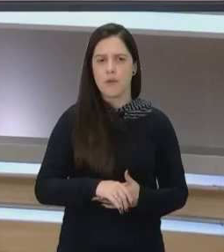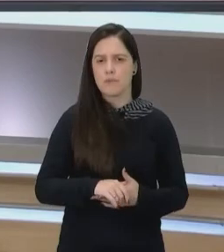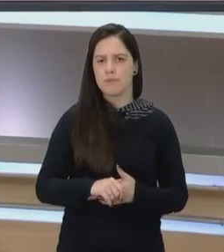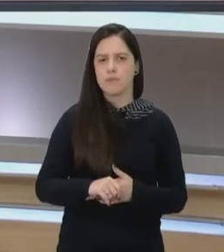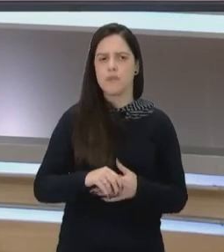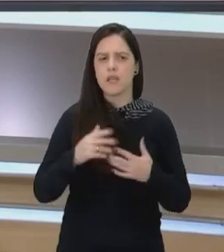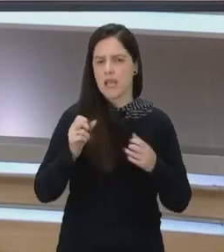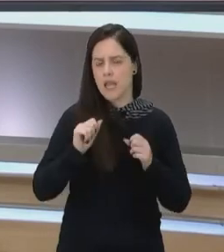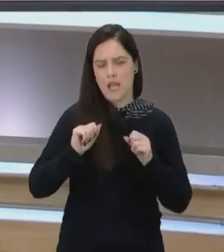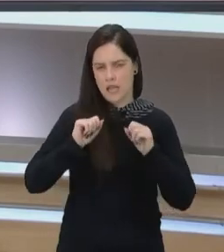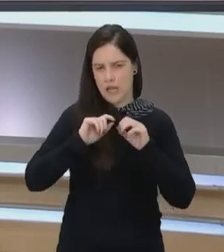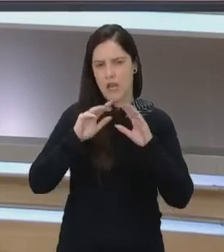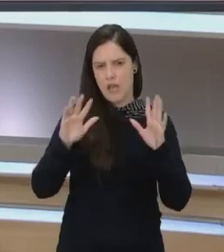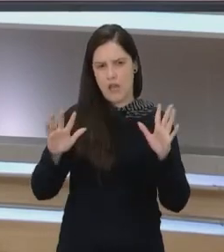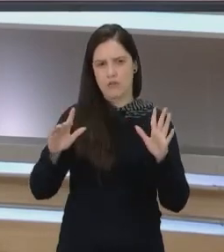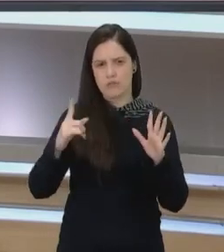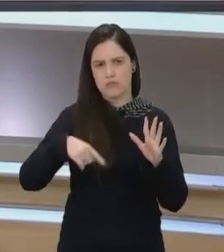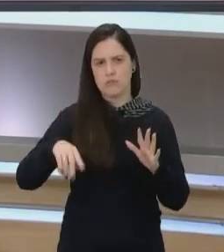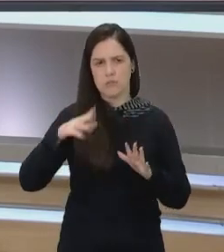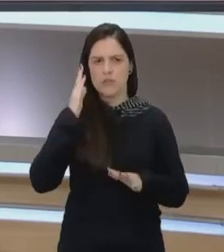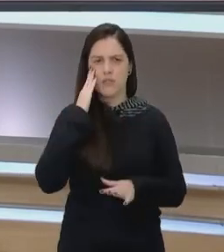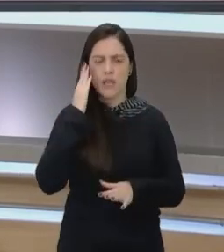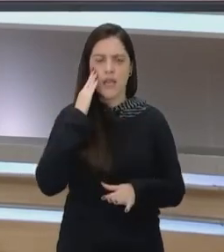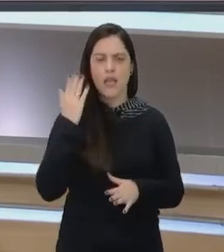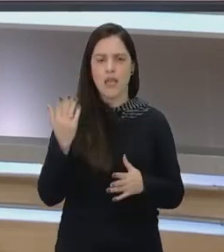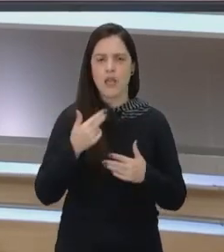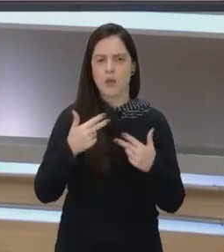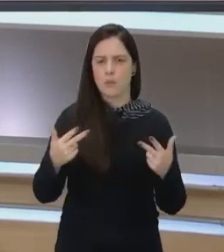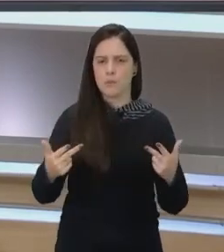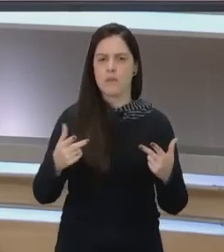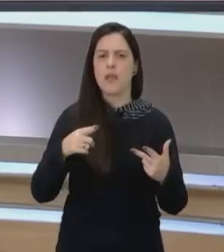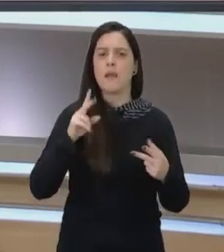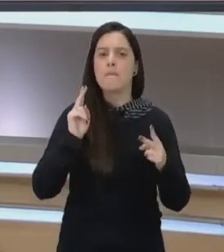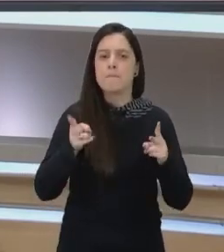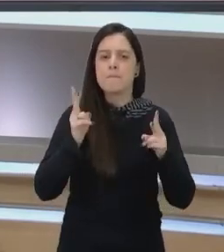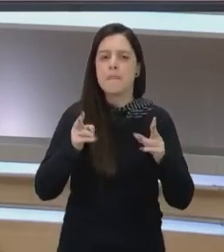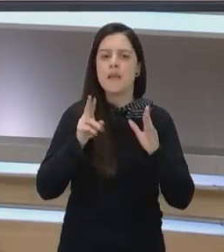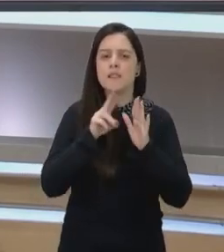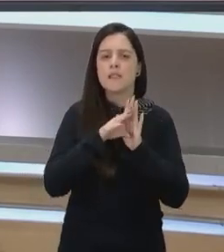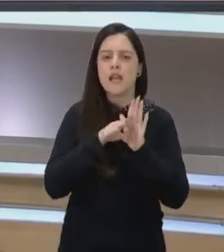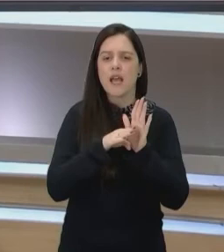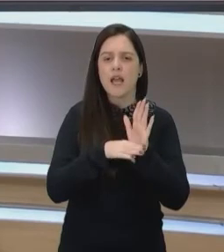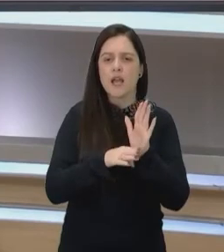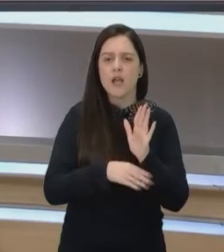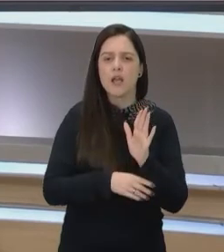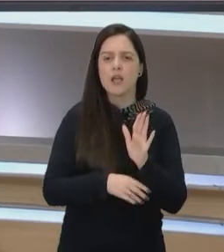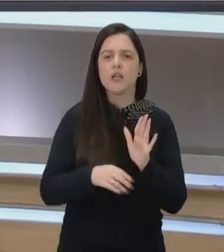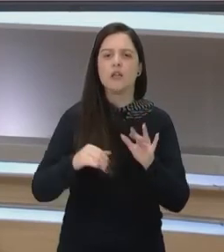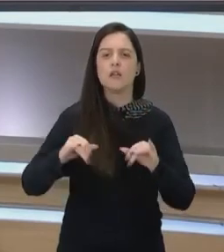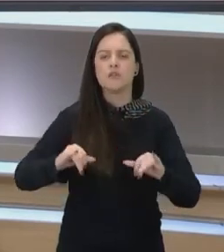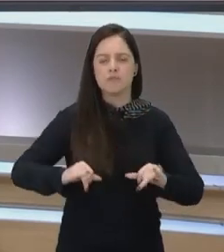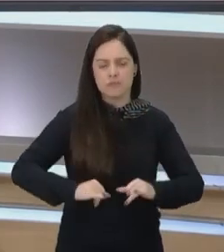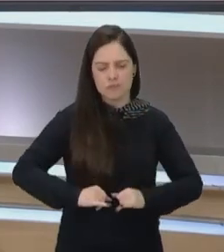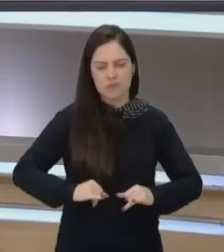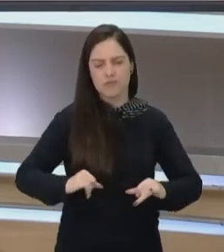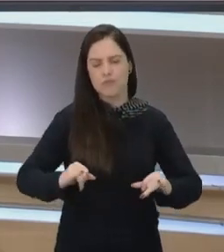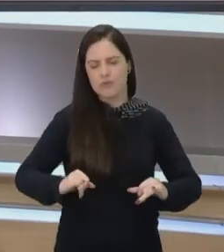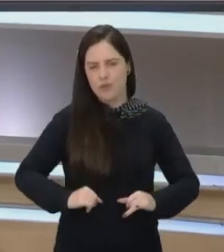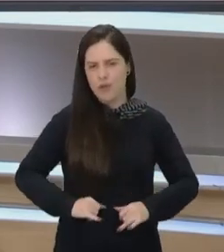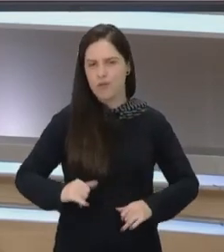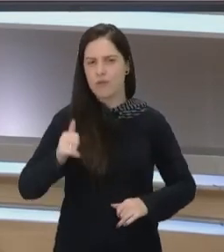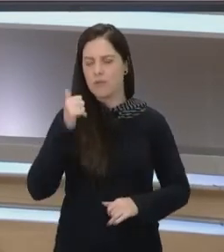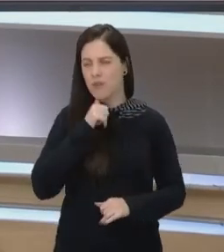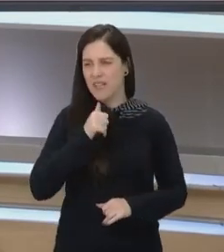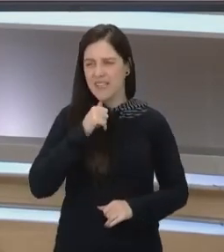Claro, né? Que existem as exceções, né? Mas, via de regra, mulheres que sofrem violência, né? Desde